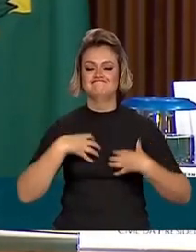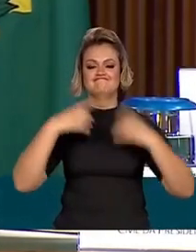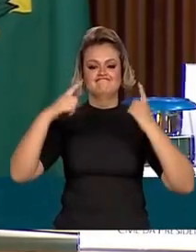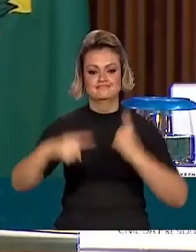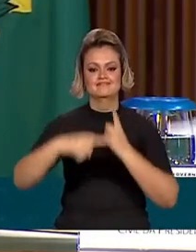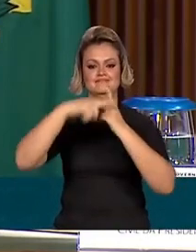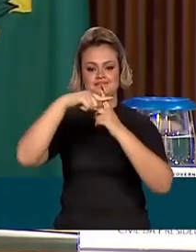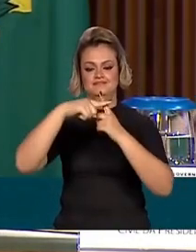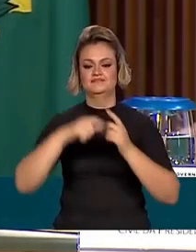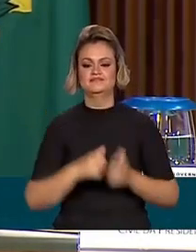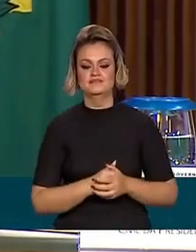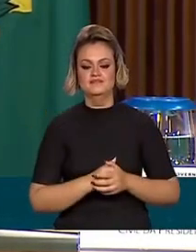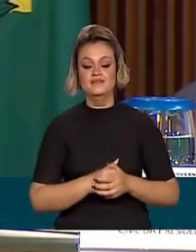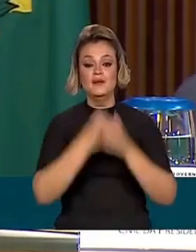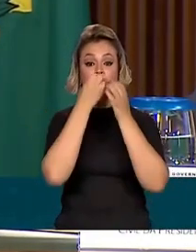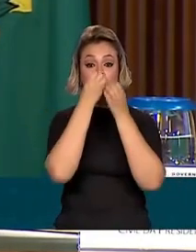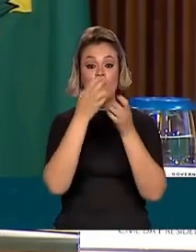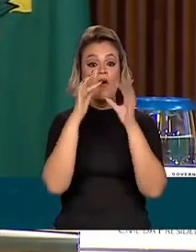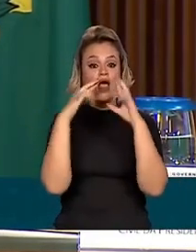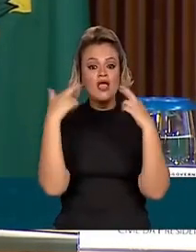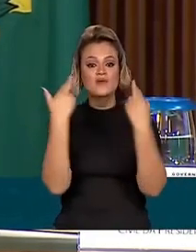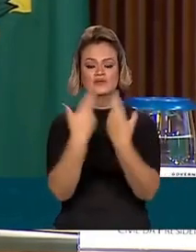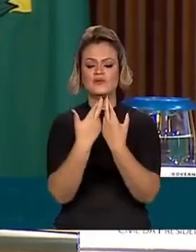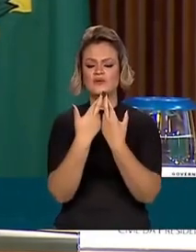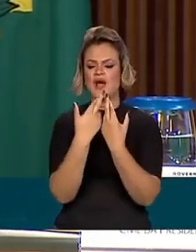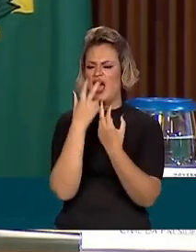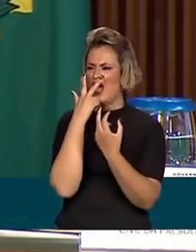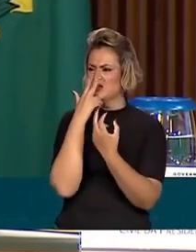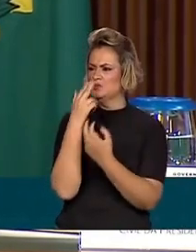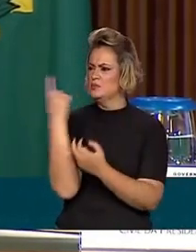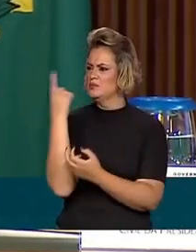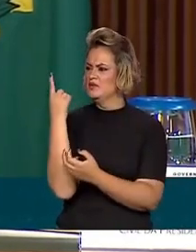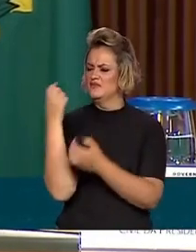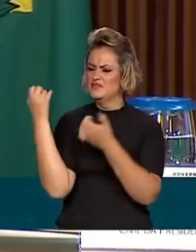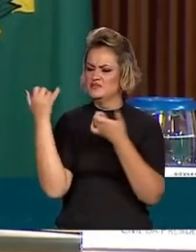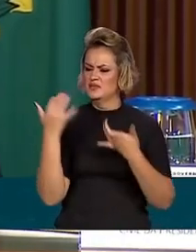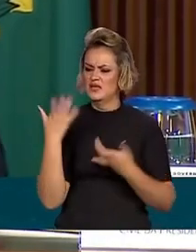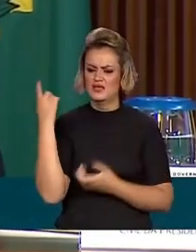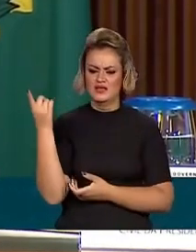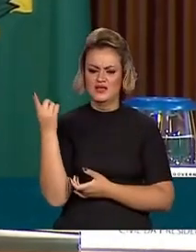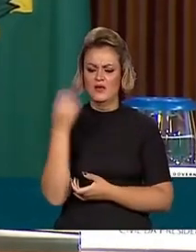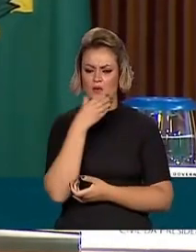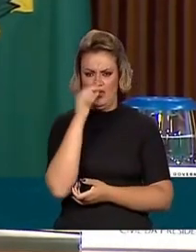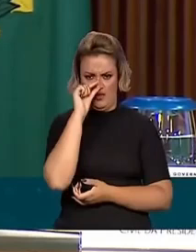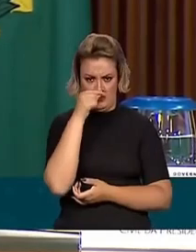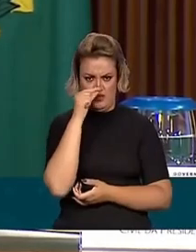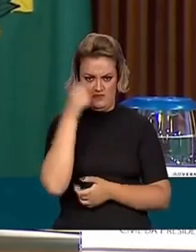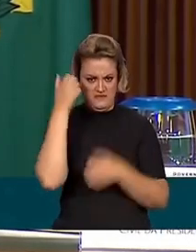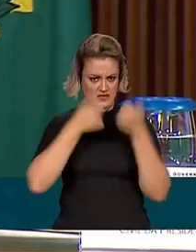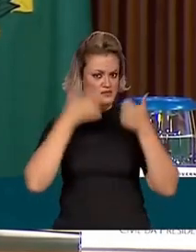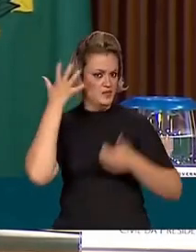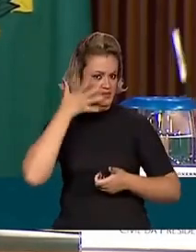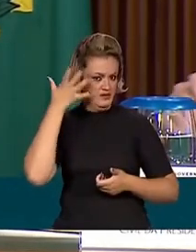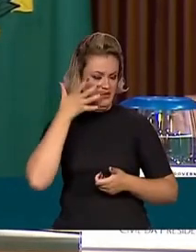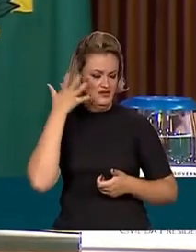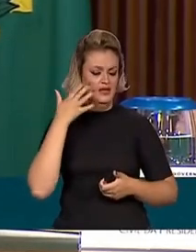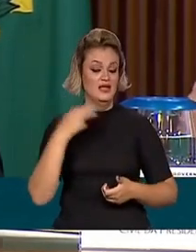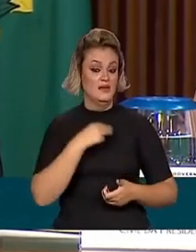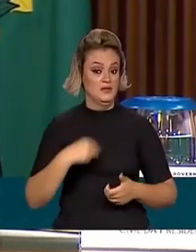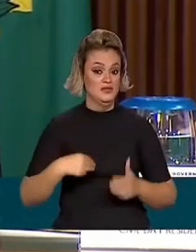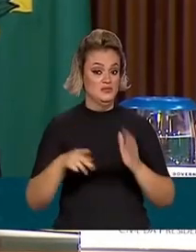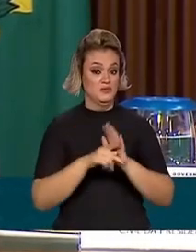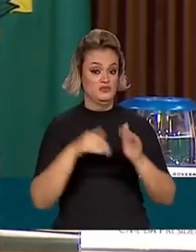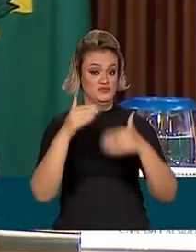nesse país. Boa reunião. Me parece que o primeiro a falar é o companheiro Geraldo Alckmin, ministro do